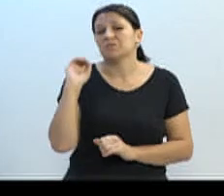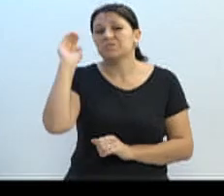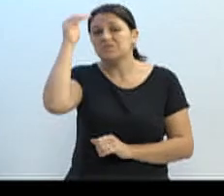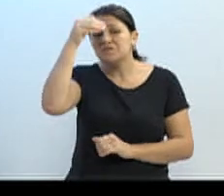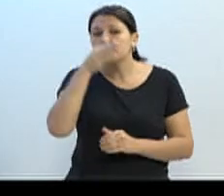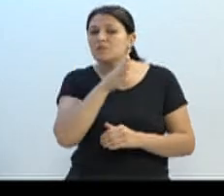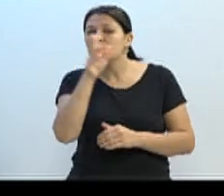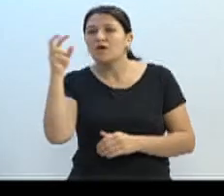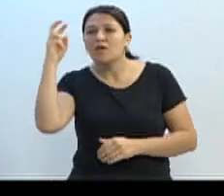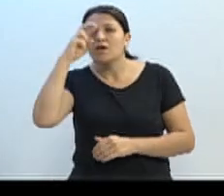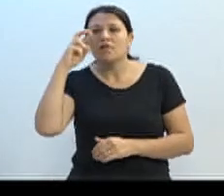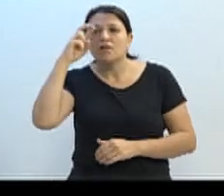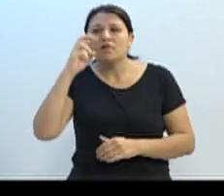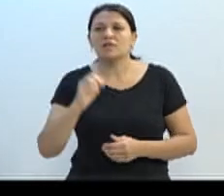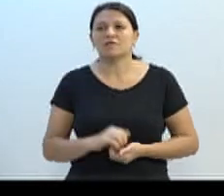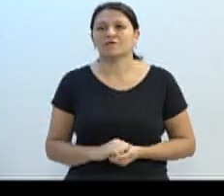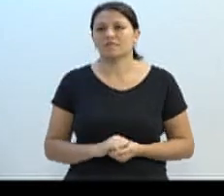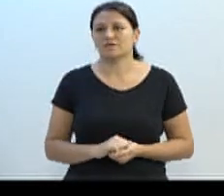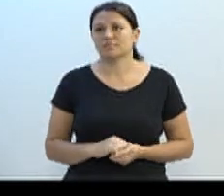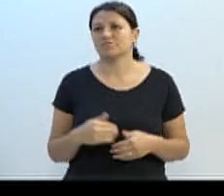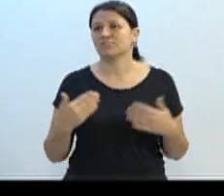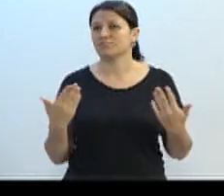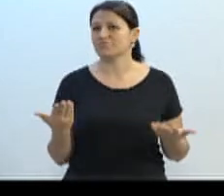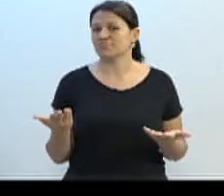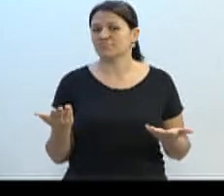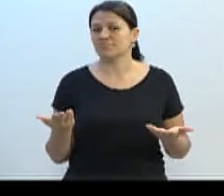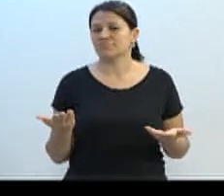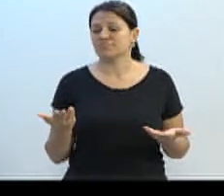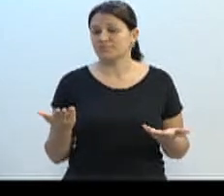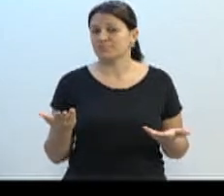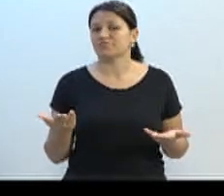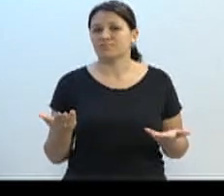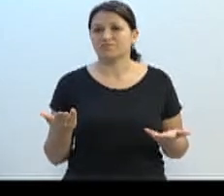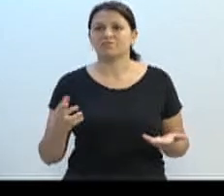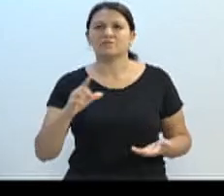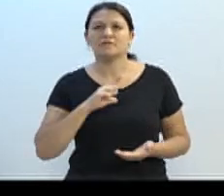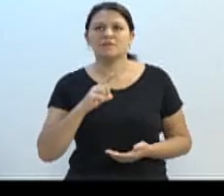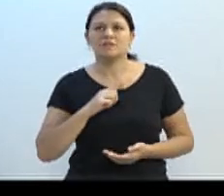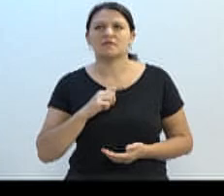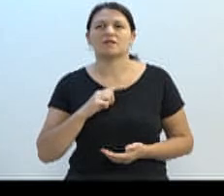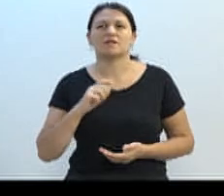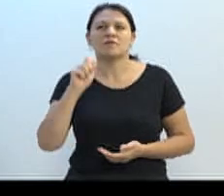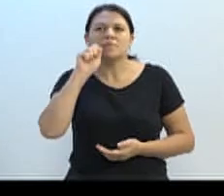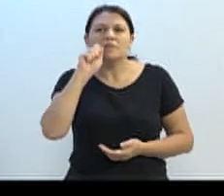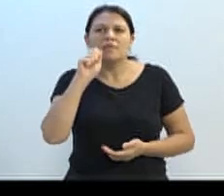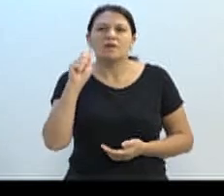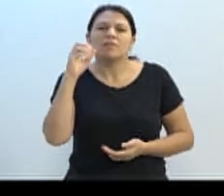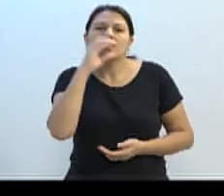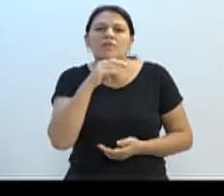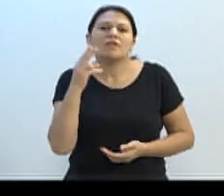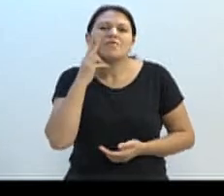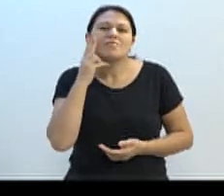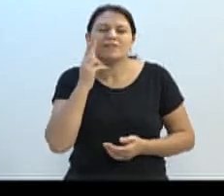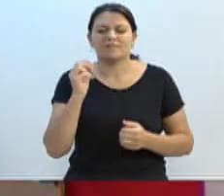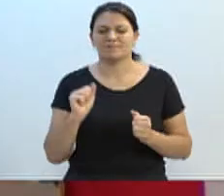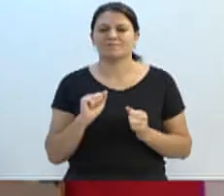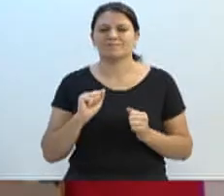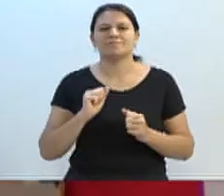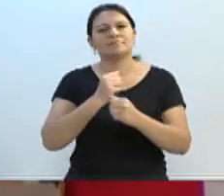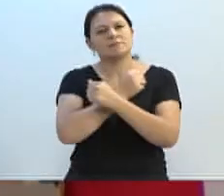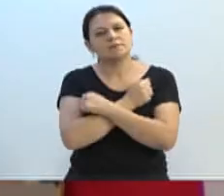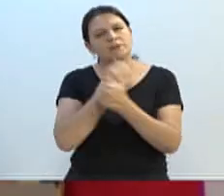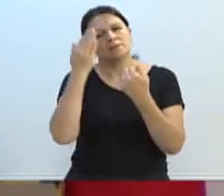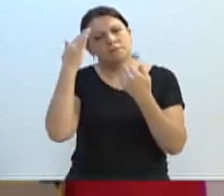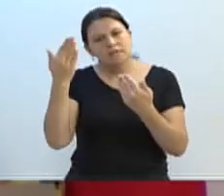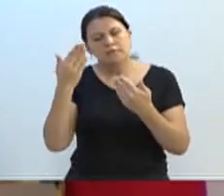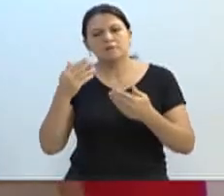o grupo do terceiro andar, vai ter um pinhão e quentão da casa lá. Um abraço, senhor presidente. Obrigado pelo começo